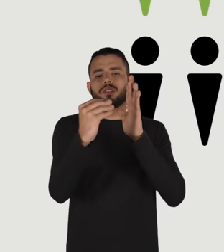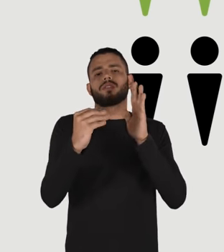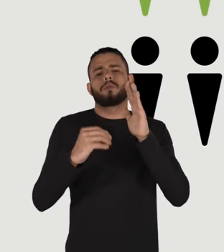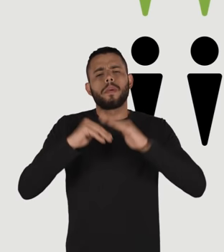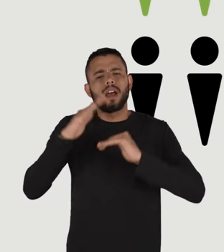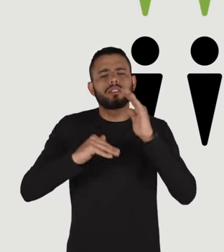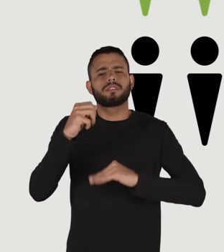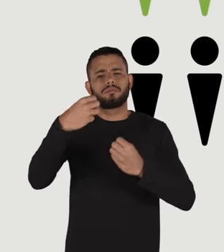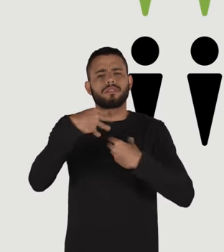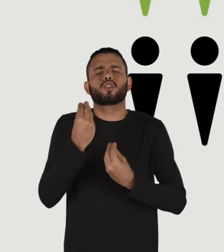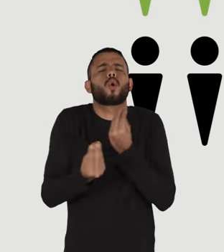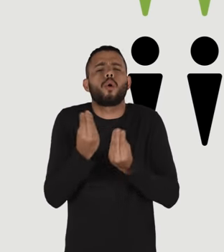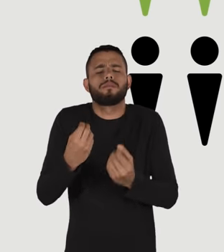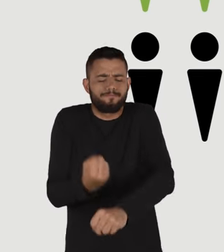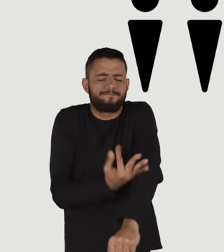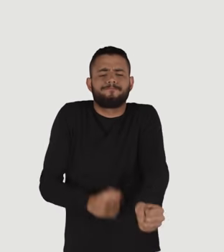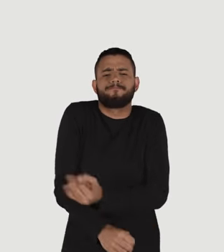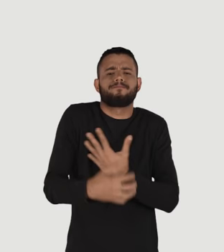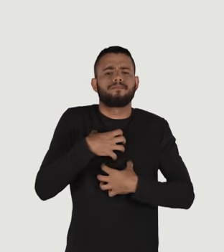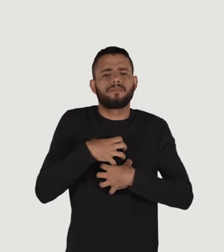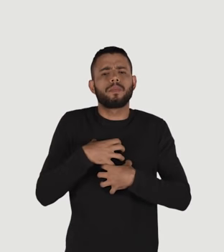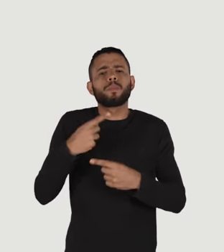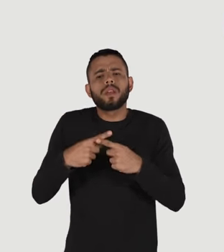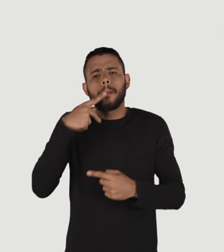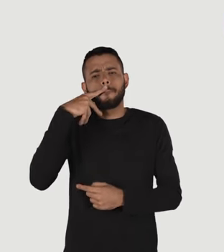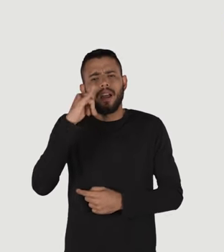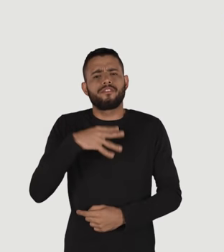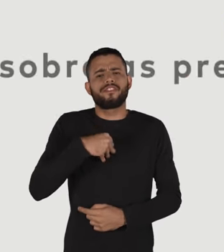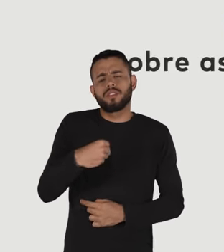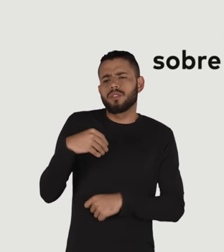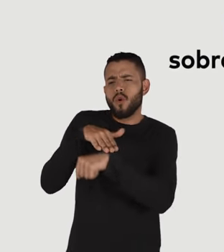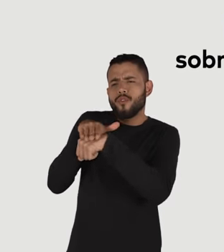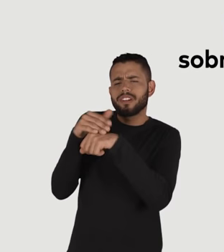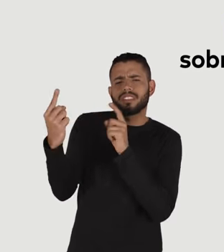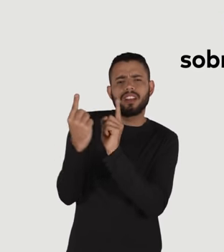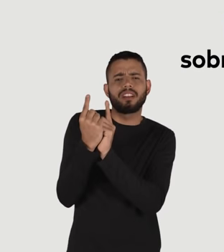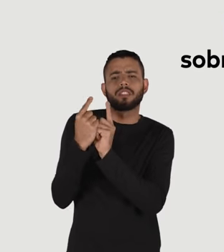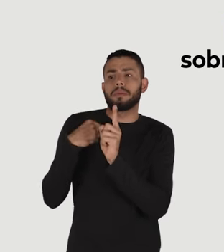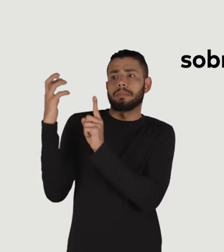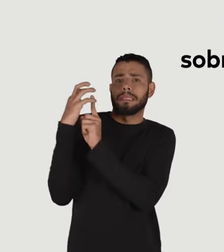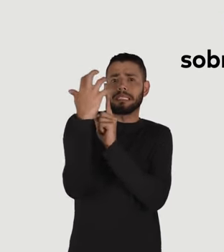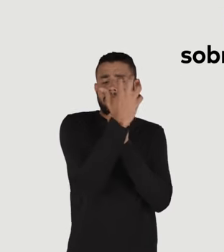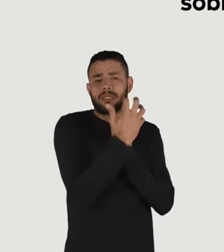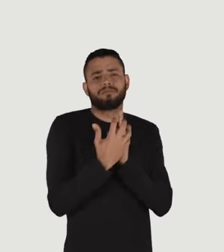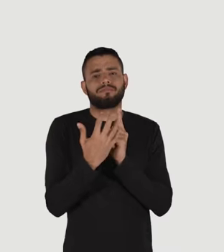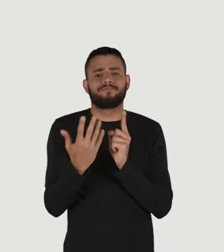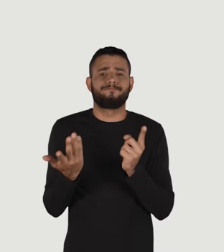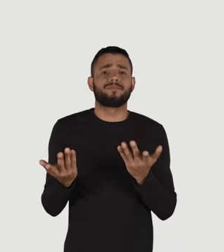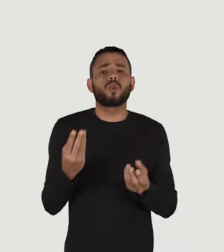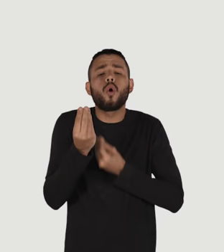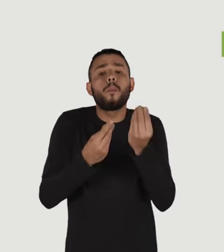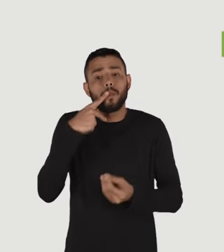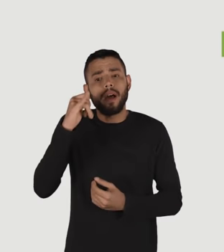práticos de como lidar com as suas emoções. Por que pais e filhos têm tanta dificuldade em conversar sobre as pressões que enfrentam como homens? Como